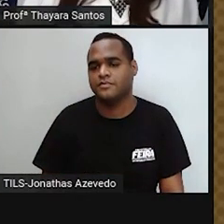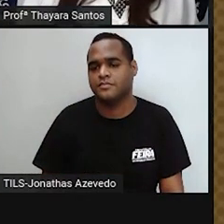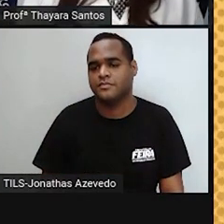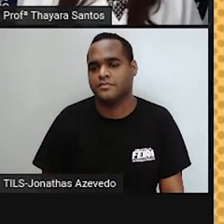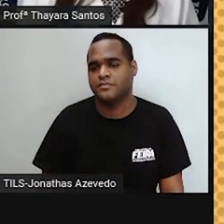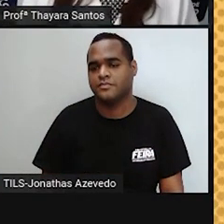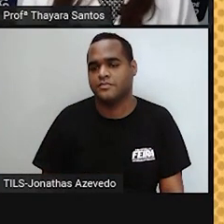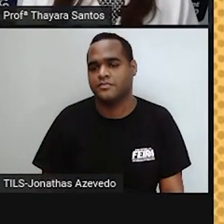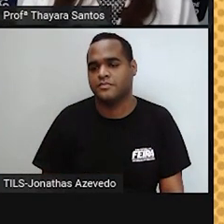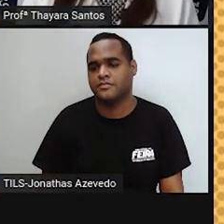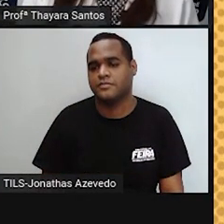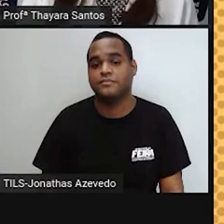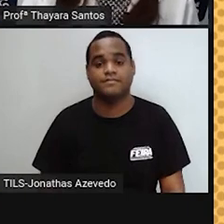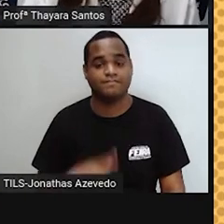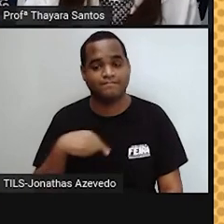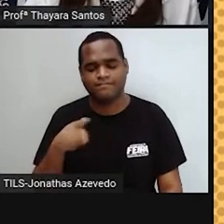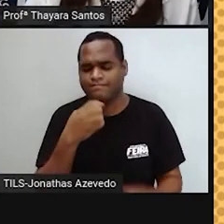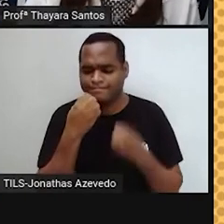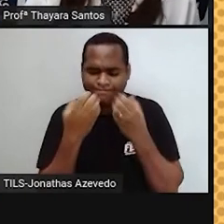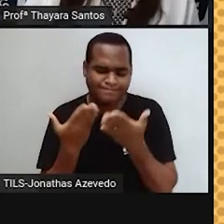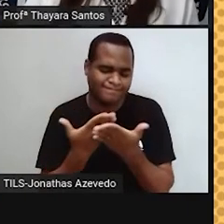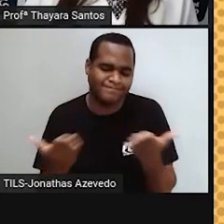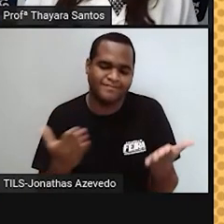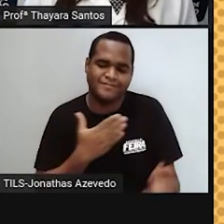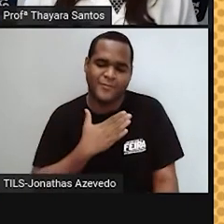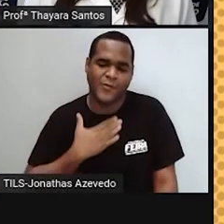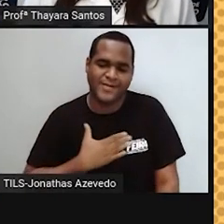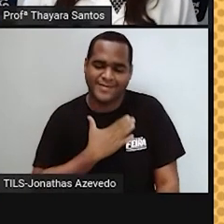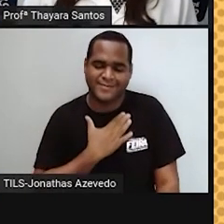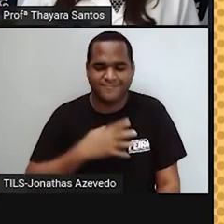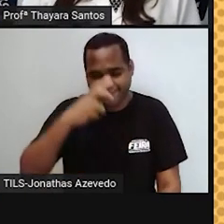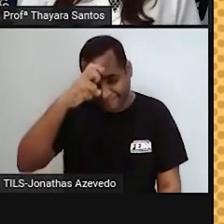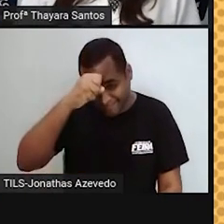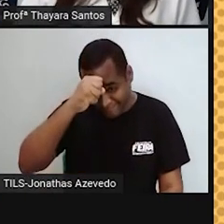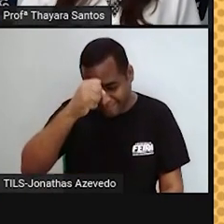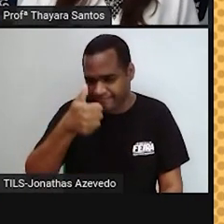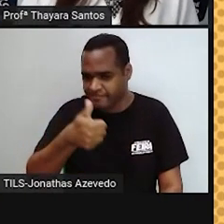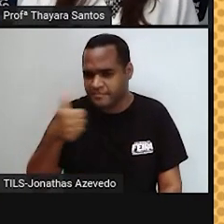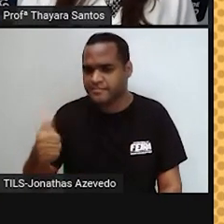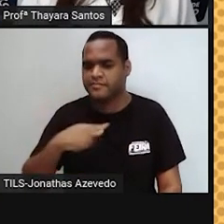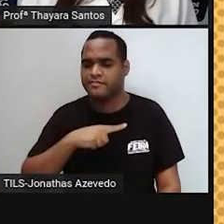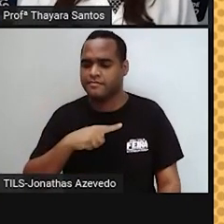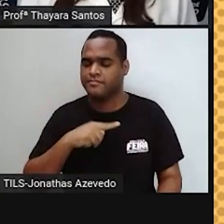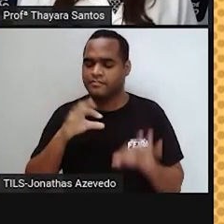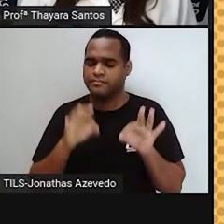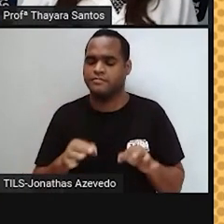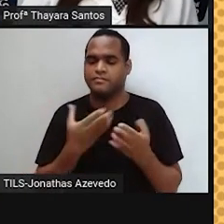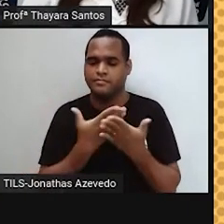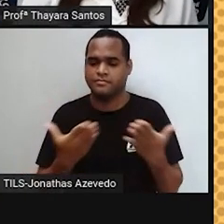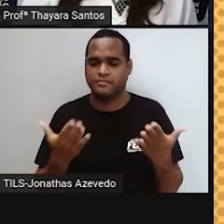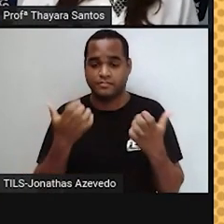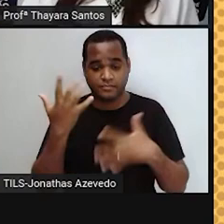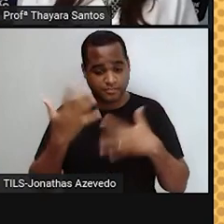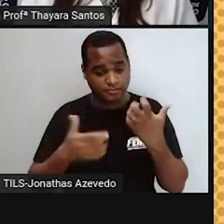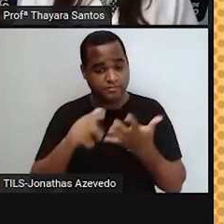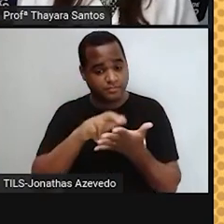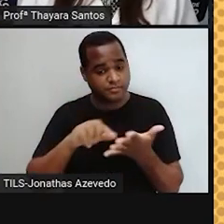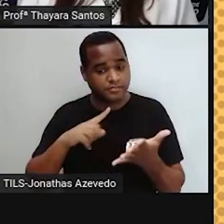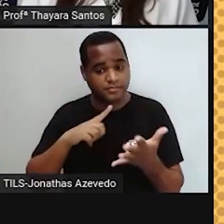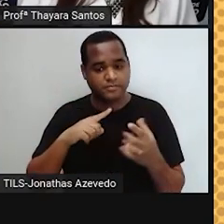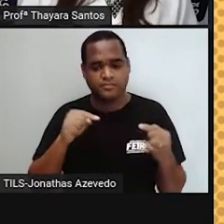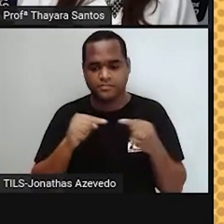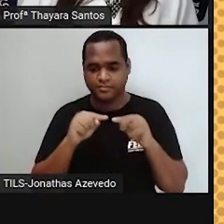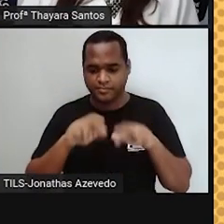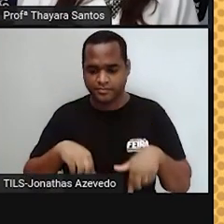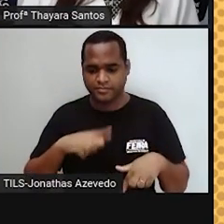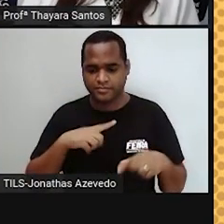E aí, pessoal, espero que vocês tenham gostado do que a gente aprendeu. Aqui a gente aprendeu muita coisa, né? Então, na aula passada e nessa aula, nós